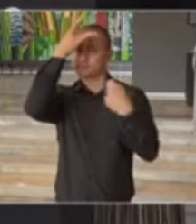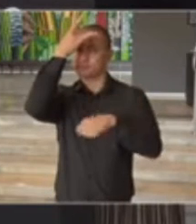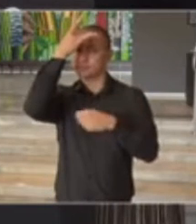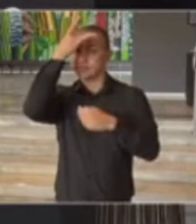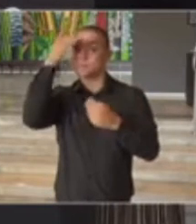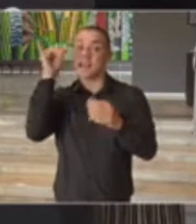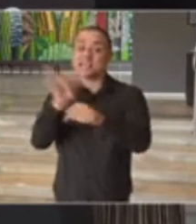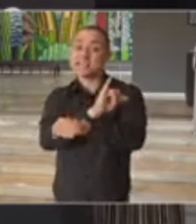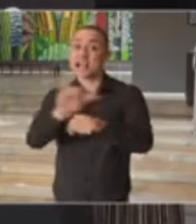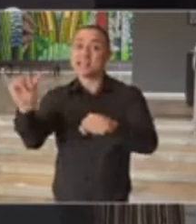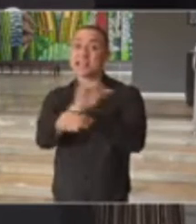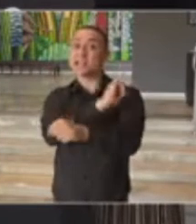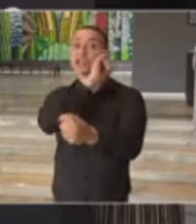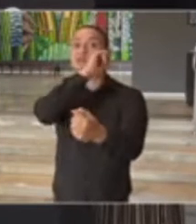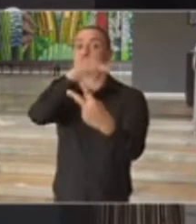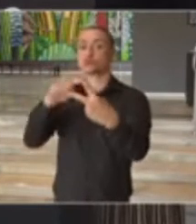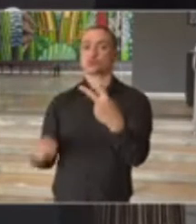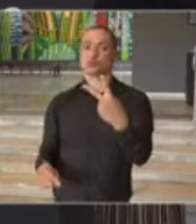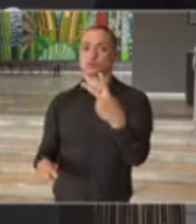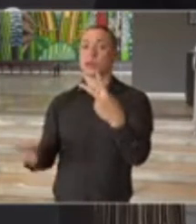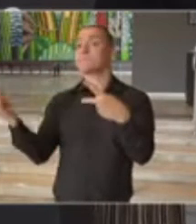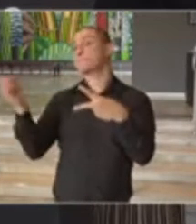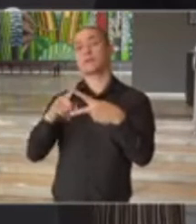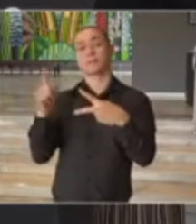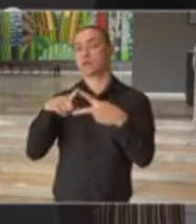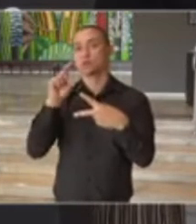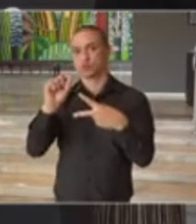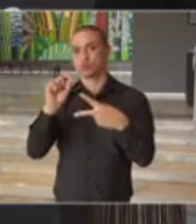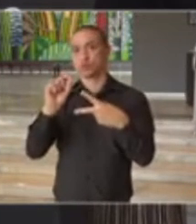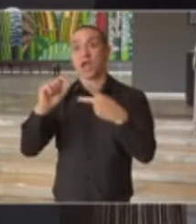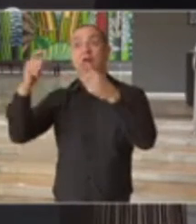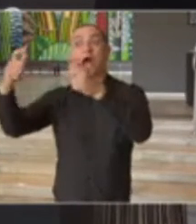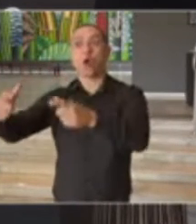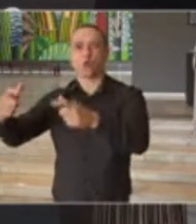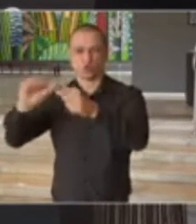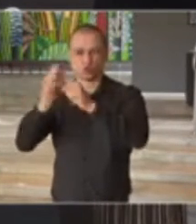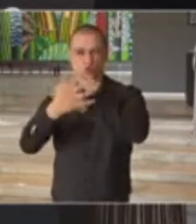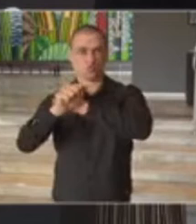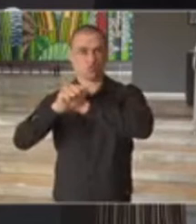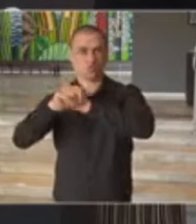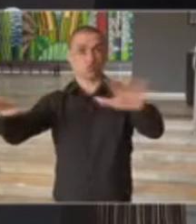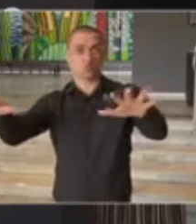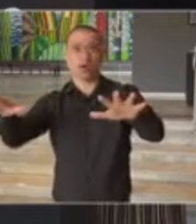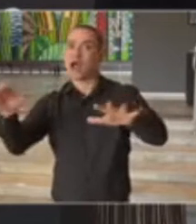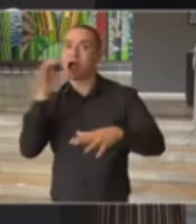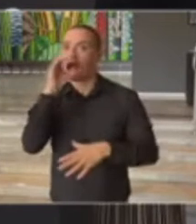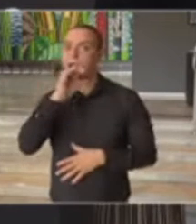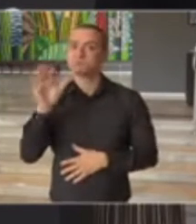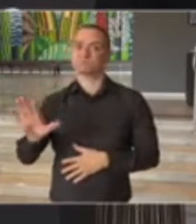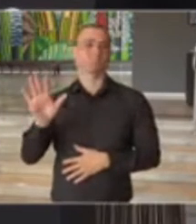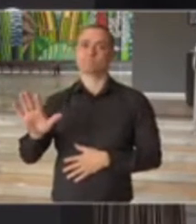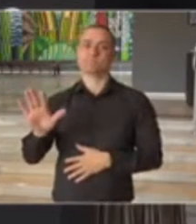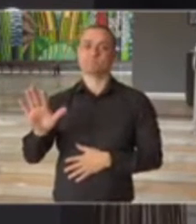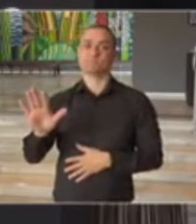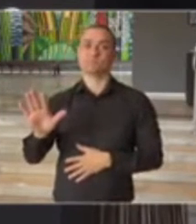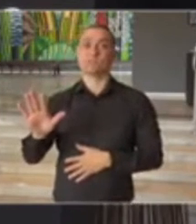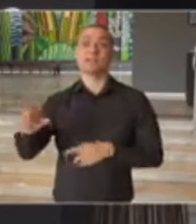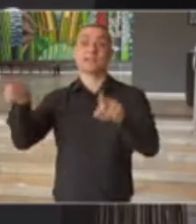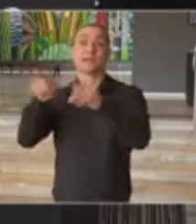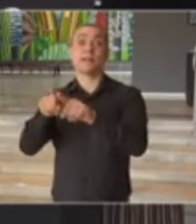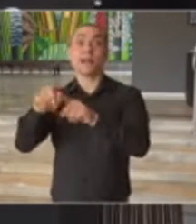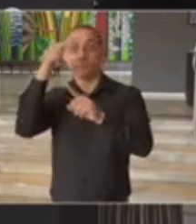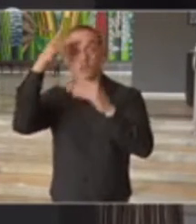duas estratégias fundamentais. A primeira delas, onde existe uma evolução da pandemia mais acelerada, o